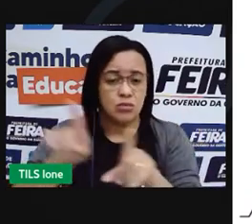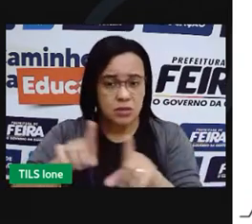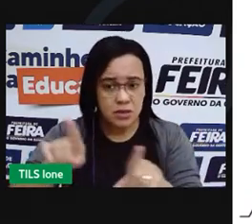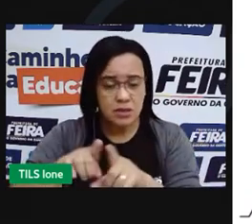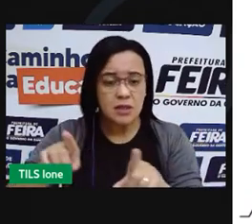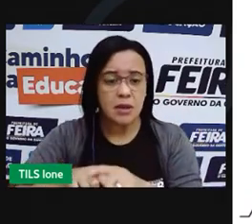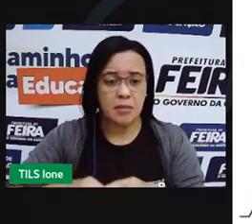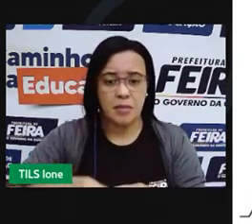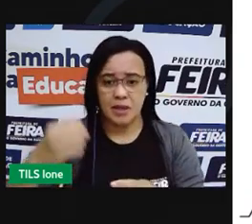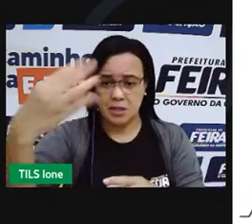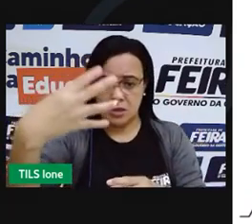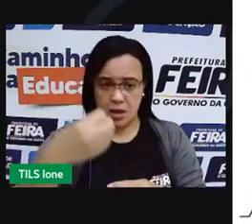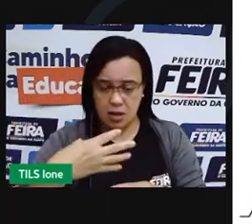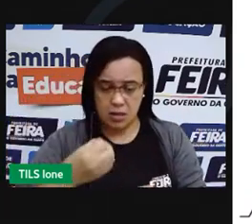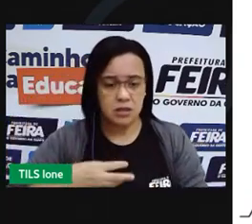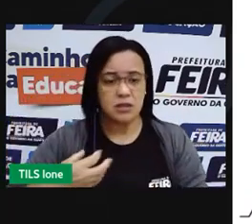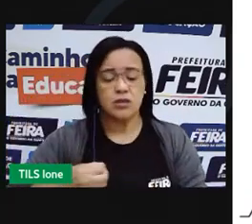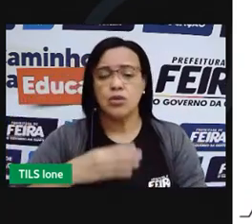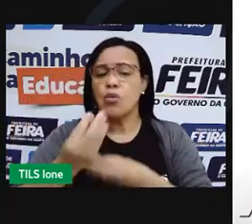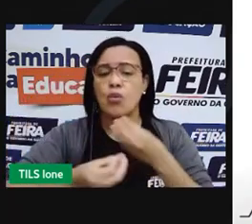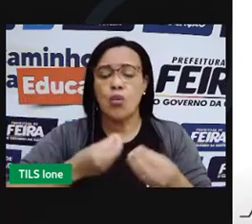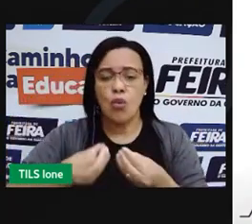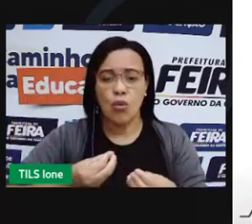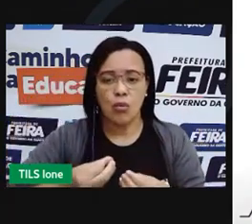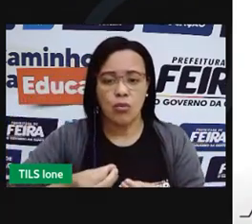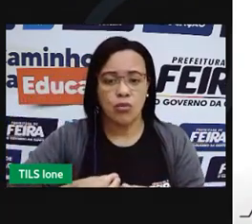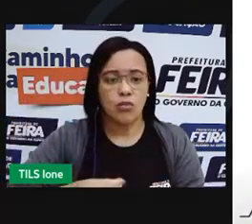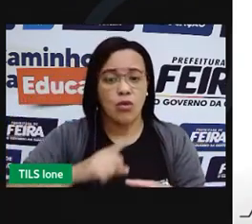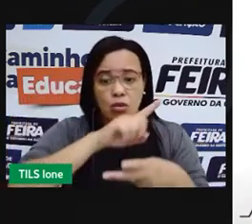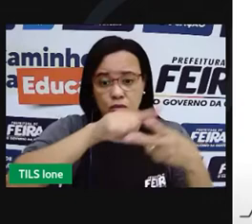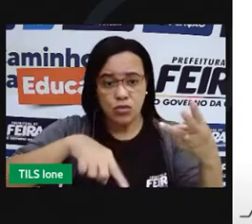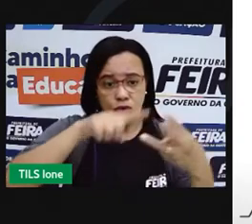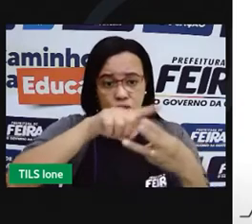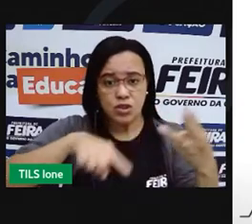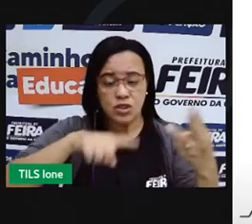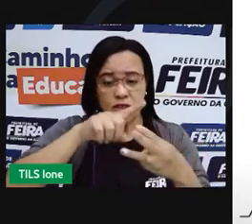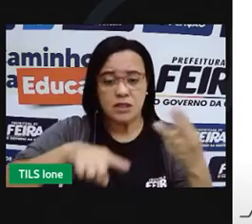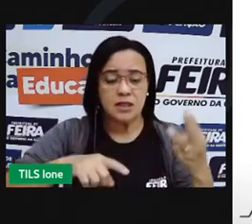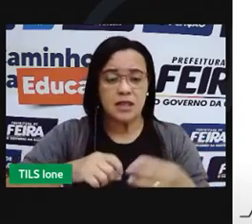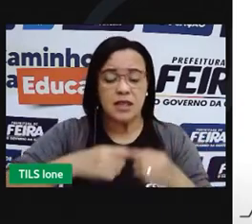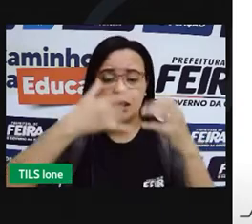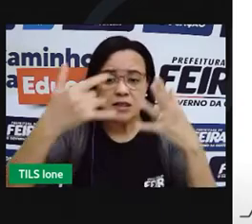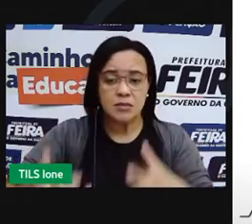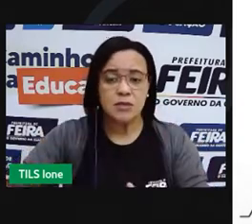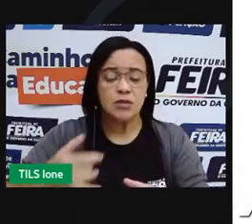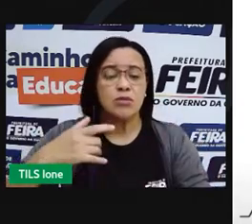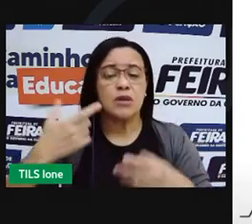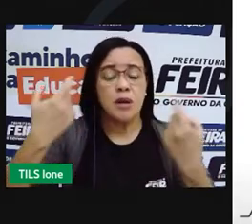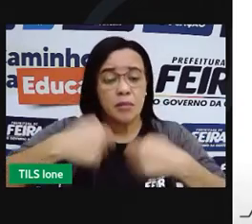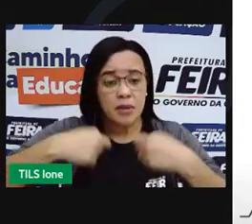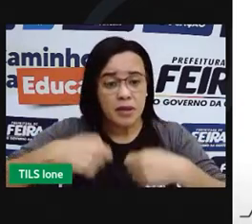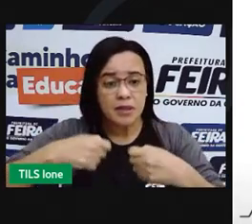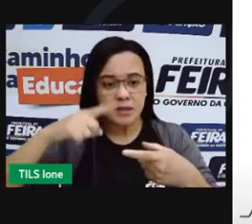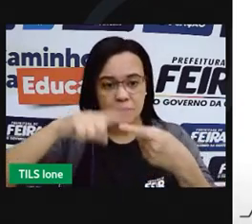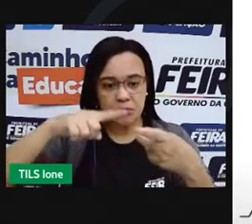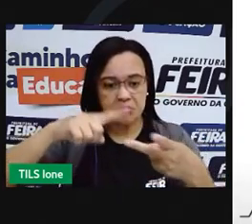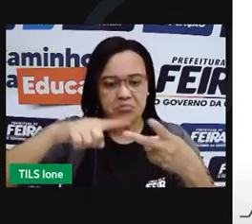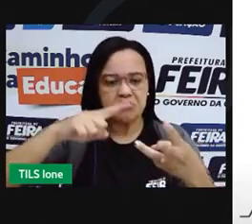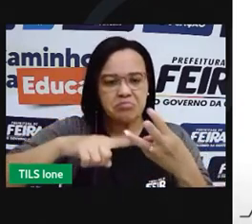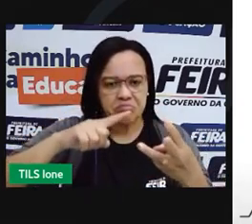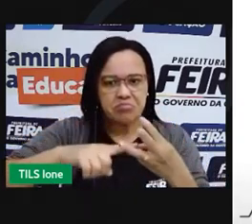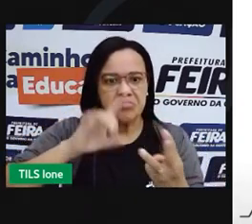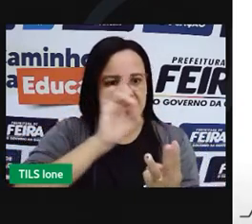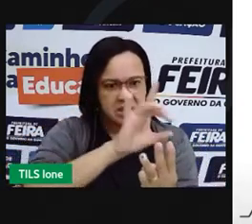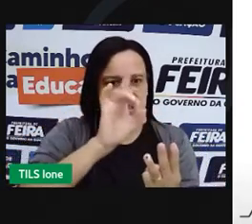impactos. Por fim, ambientalmente, sua construção terá que se atentar a questões como fazer um gerenciamento